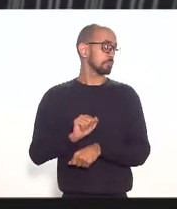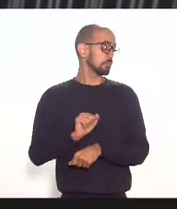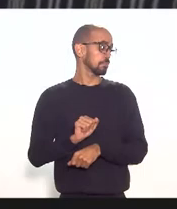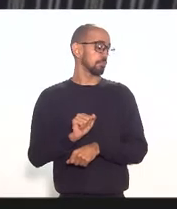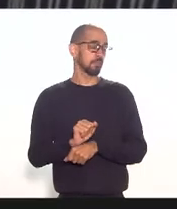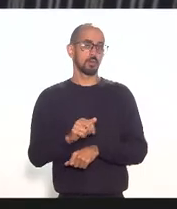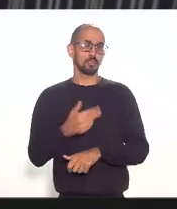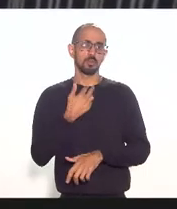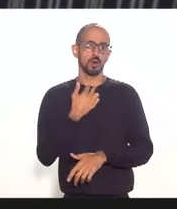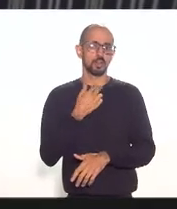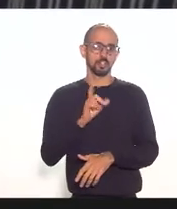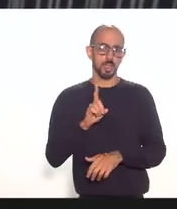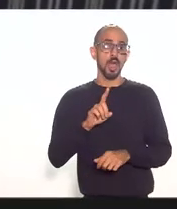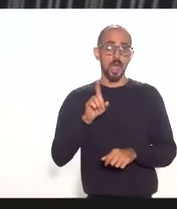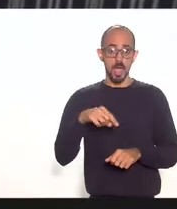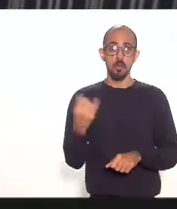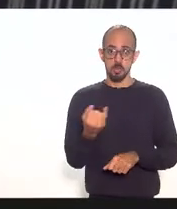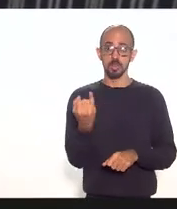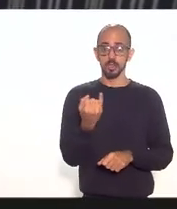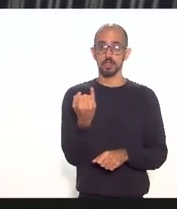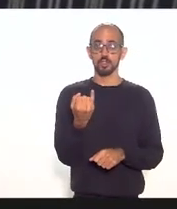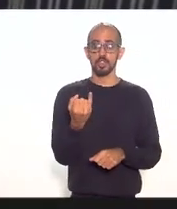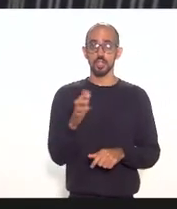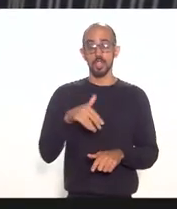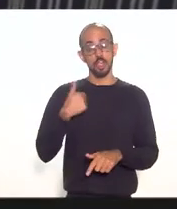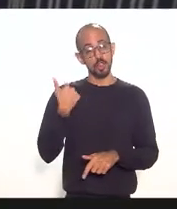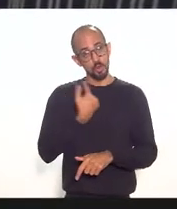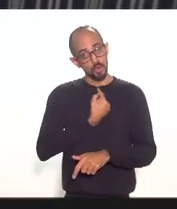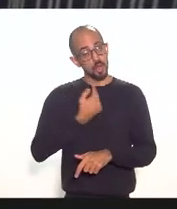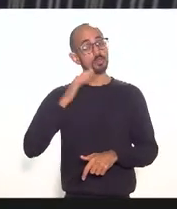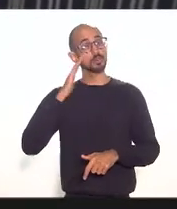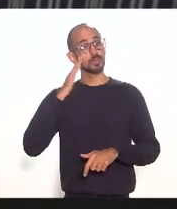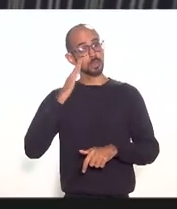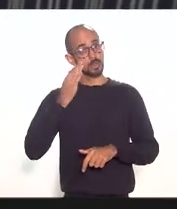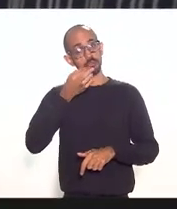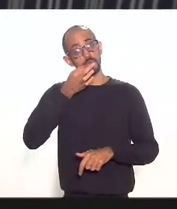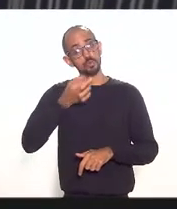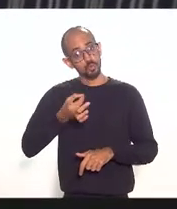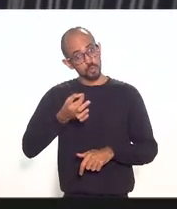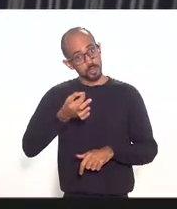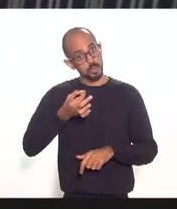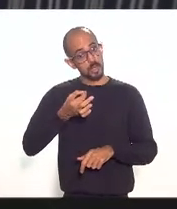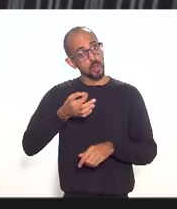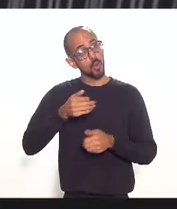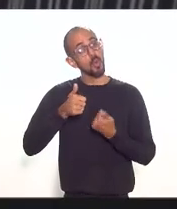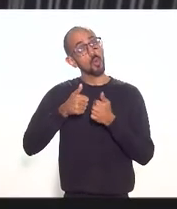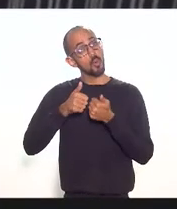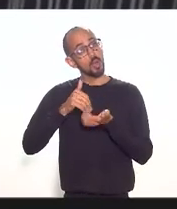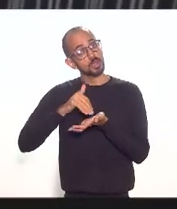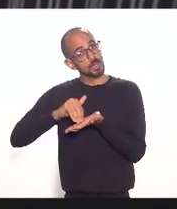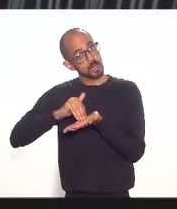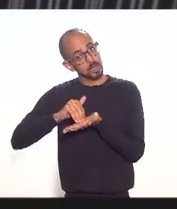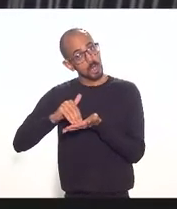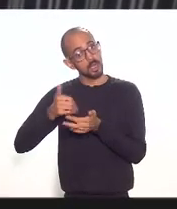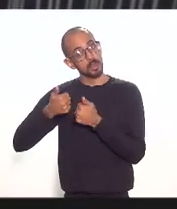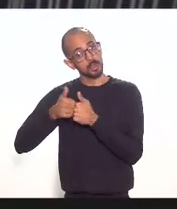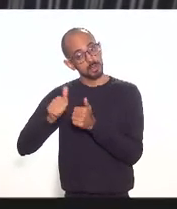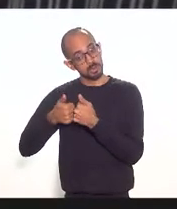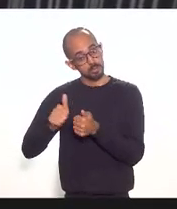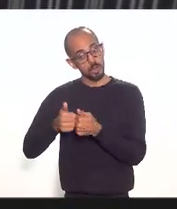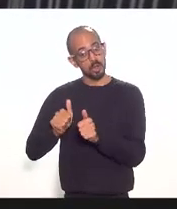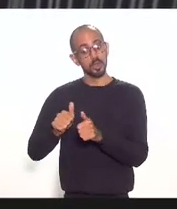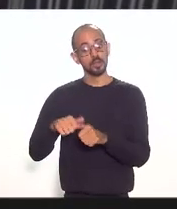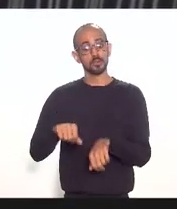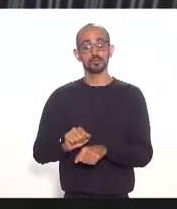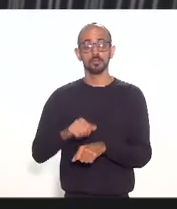e no nosso entendimento como sugestão da Secretaria de Transporte para análise depois do deputado Tutuca ter